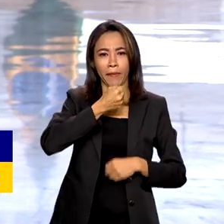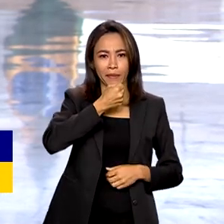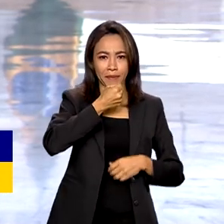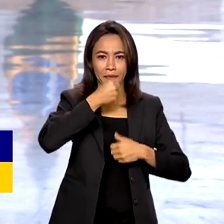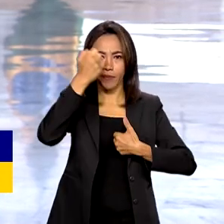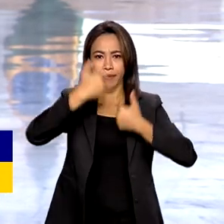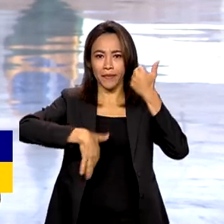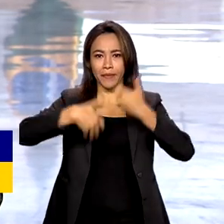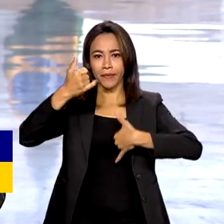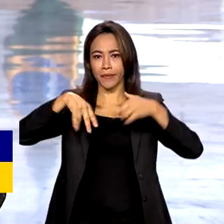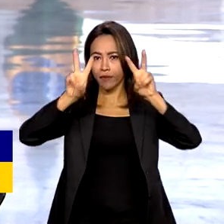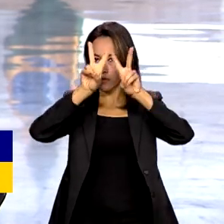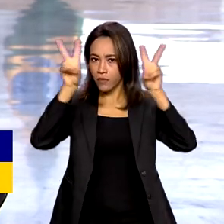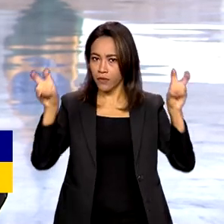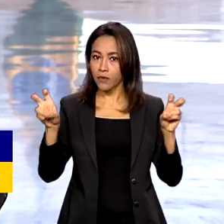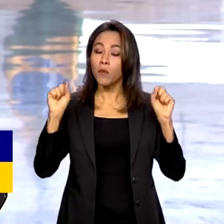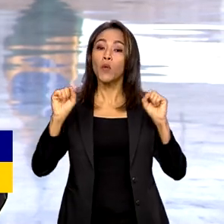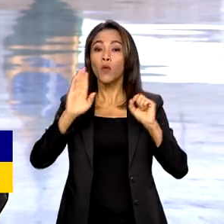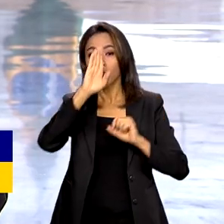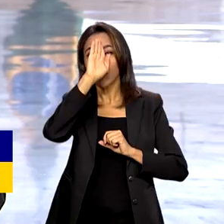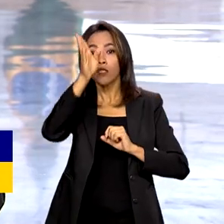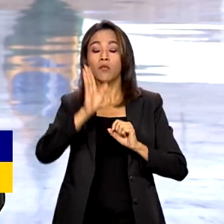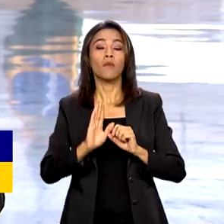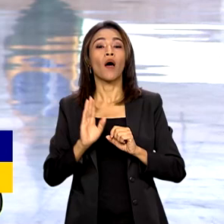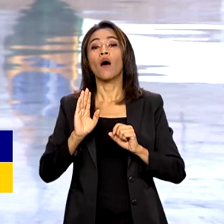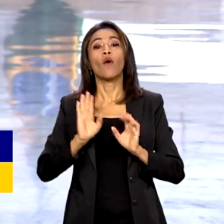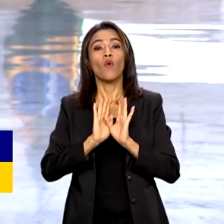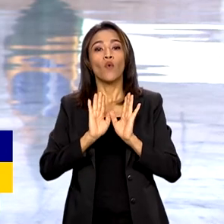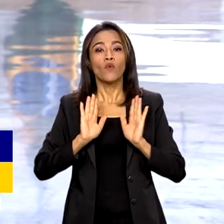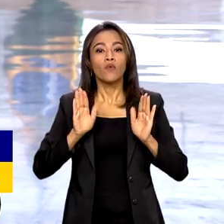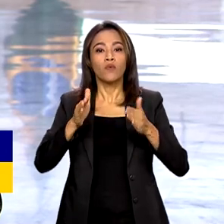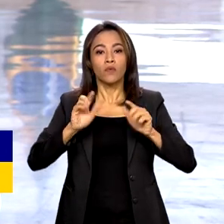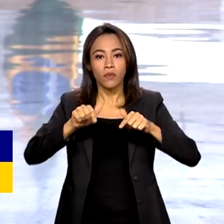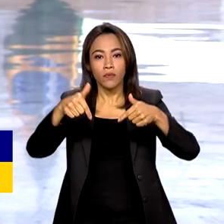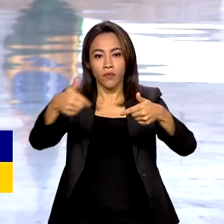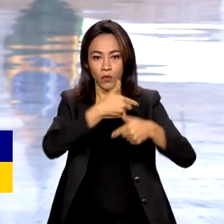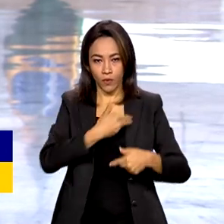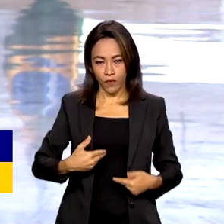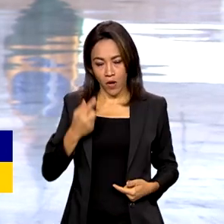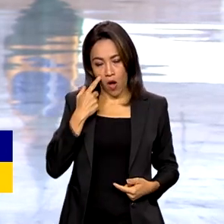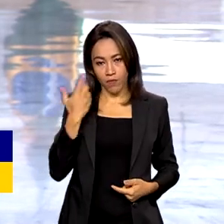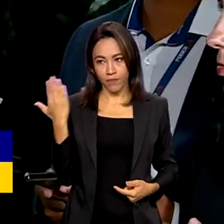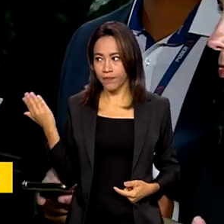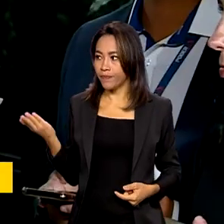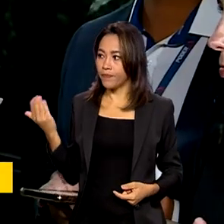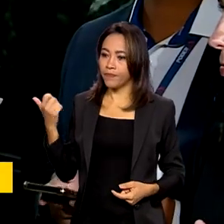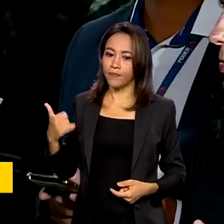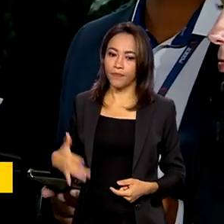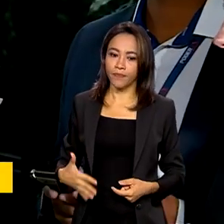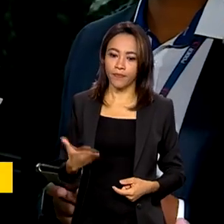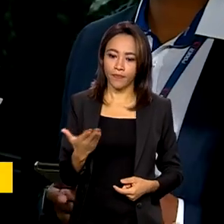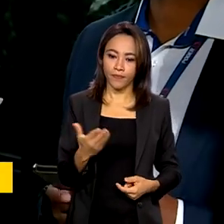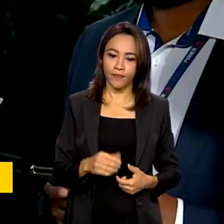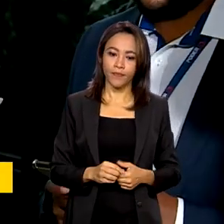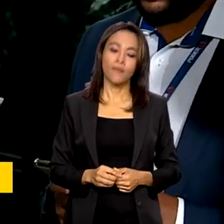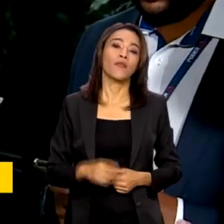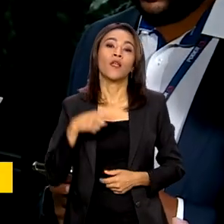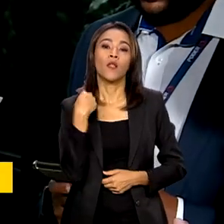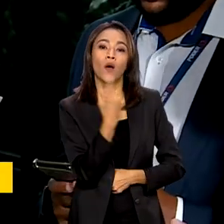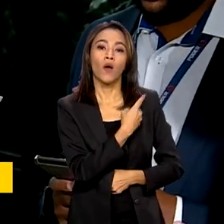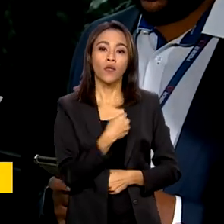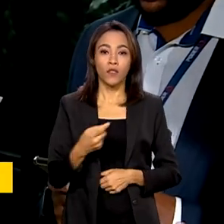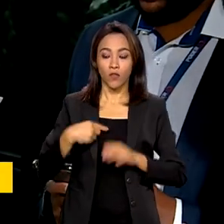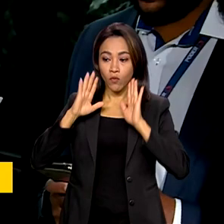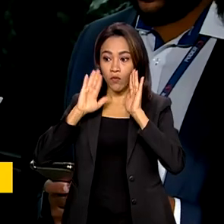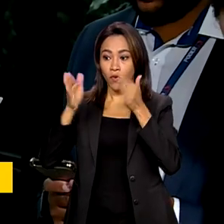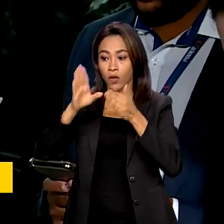sobre esse assunto, sobre as prioridades do governo no Congresso. Vamos ver o que ele disse. Estamos trabalhando com prioridade